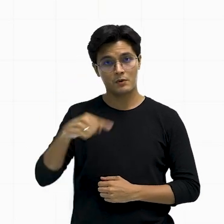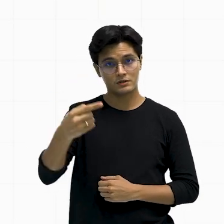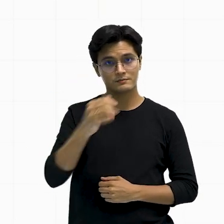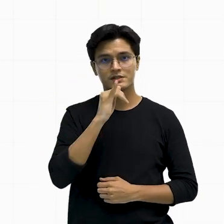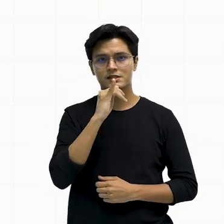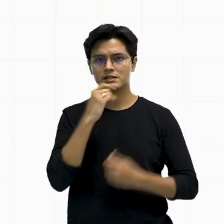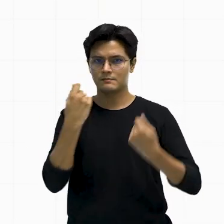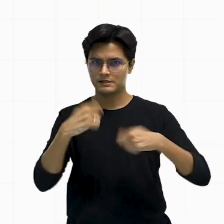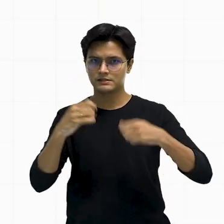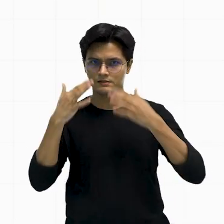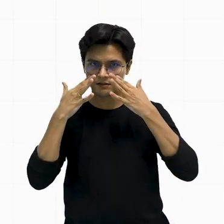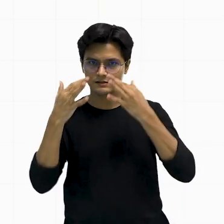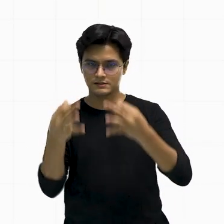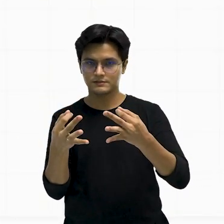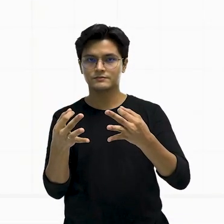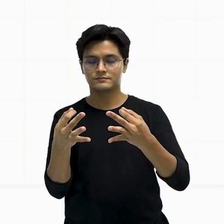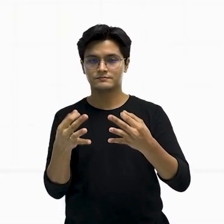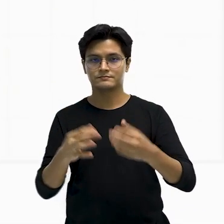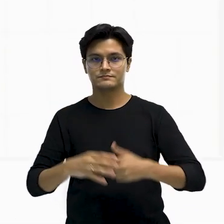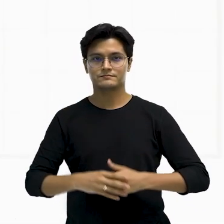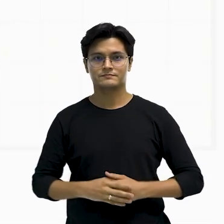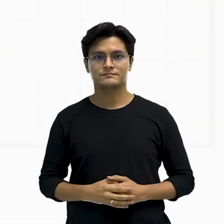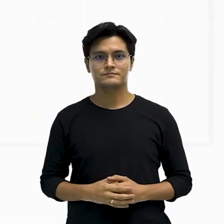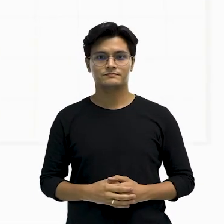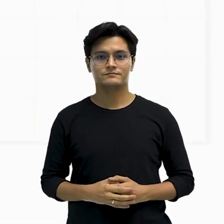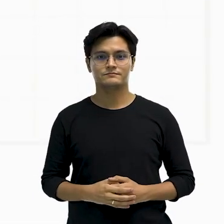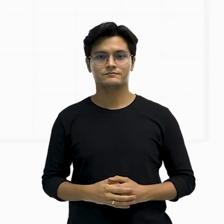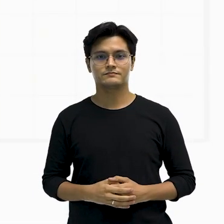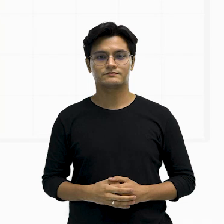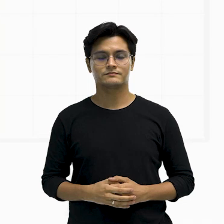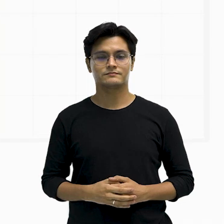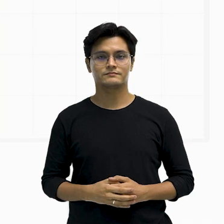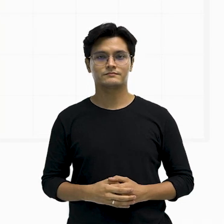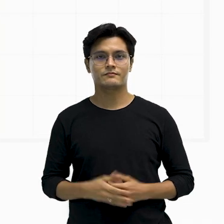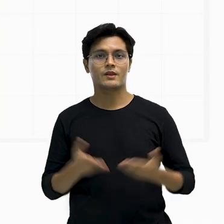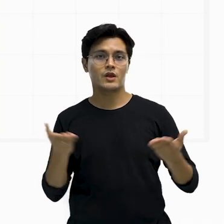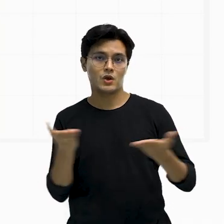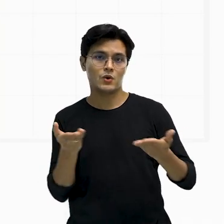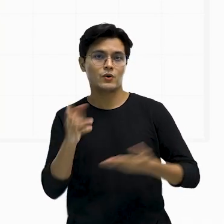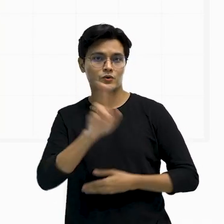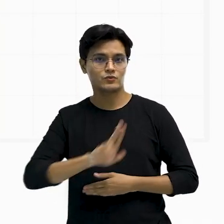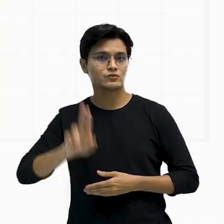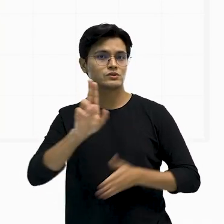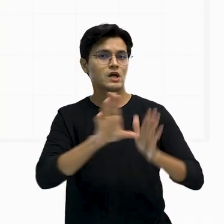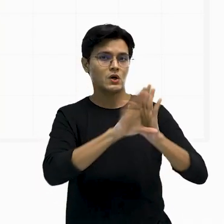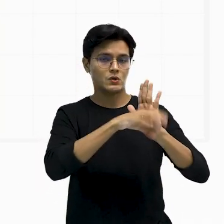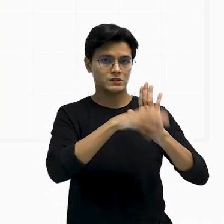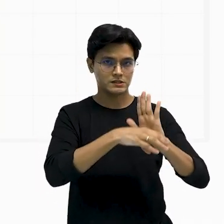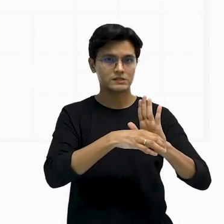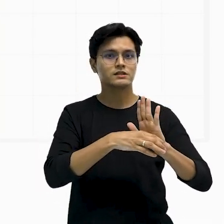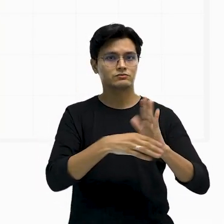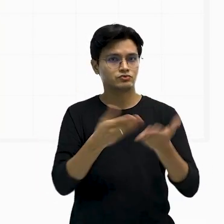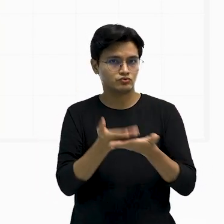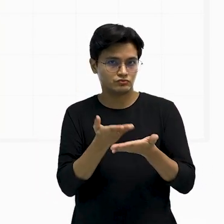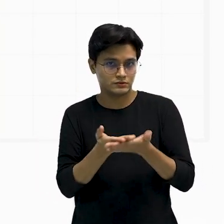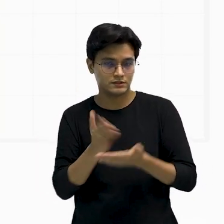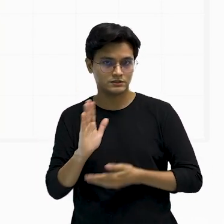eu quero que você preste bastante atenção, tá? Vamos agora usar os conceitos que nós já estudamos